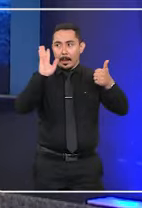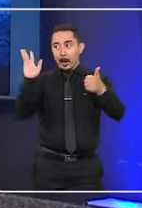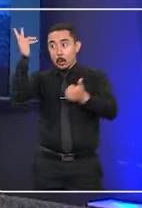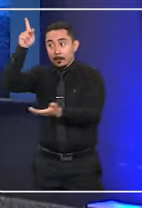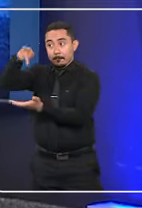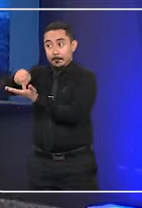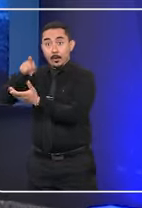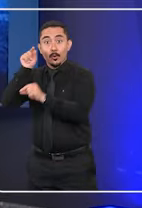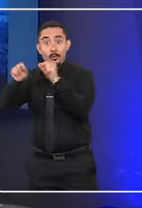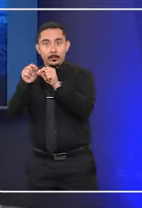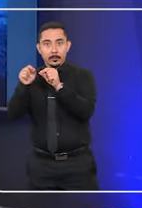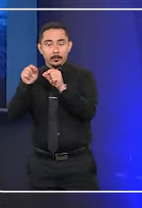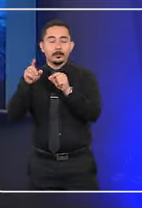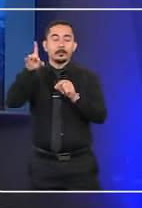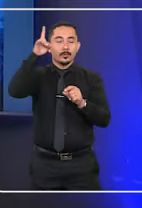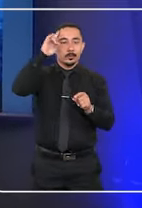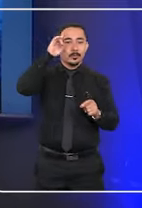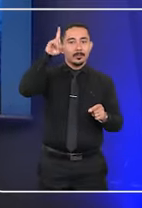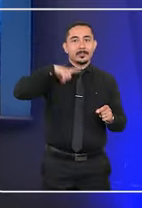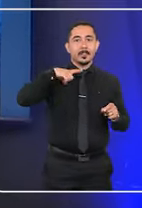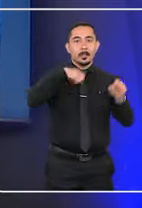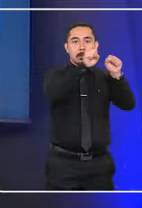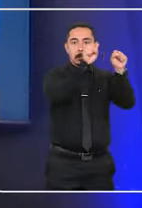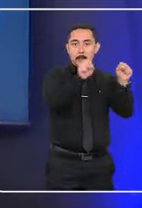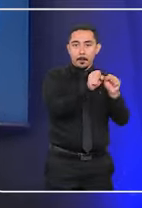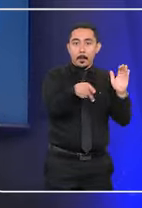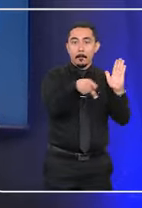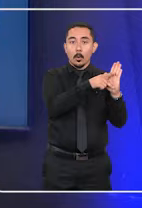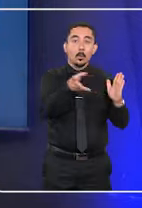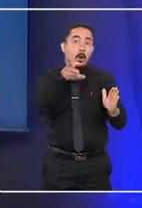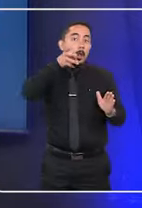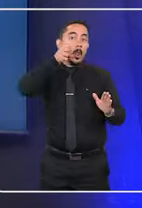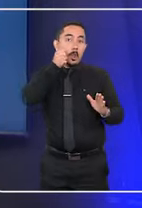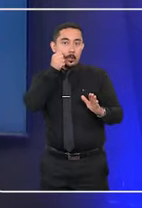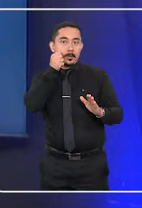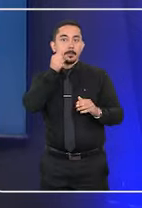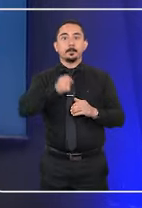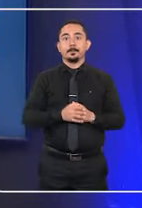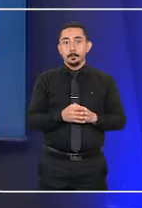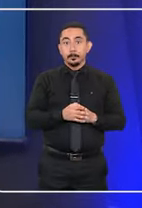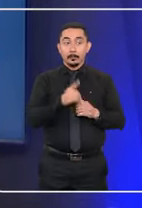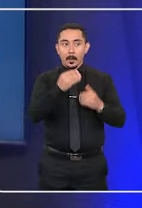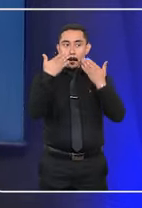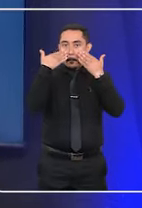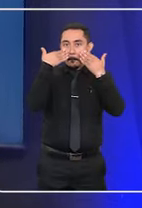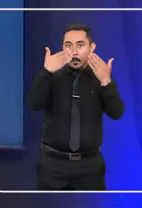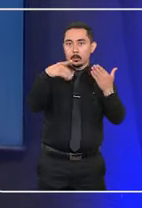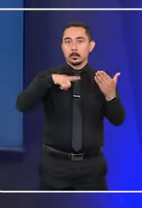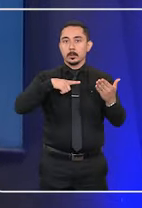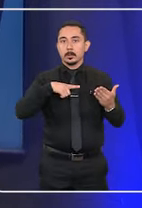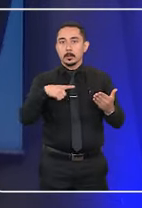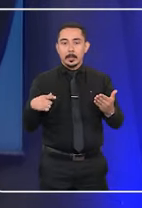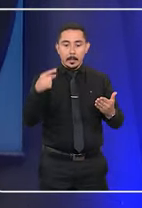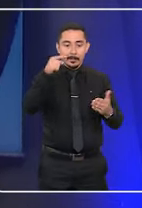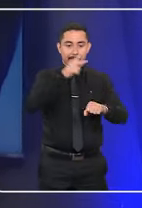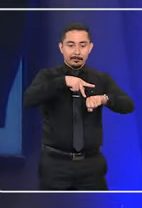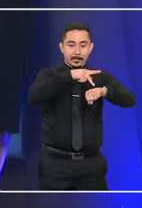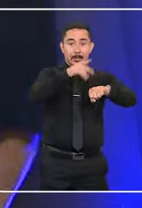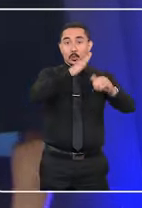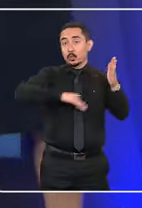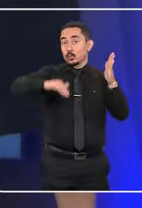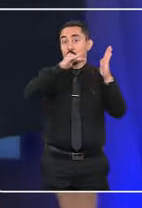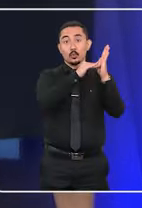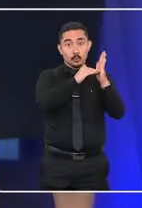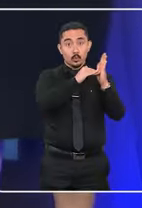diariamente atualizados do Sistema Nacional de Adoção e Acolhimento, que mostram a existência no país